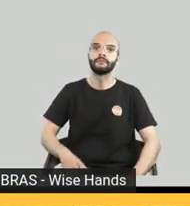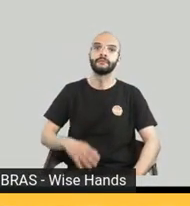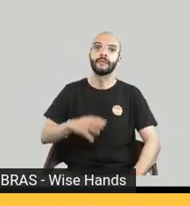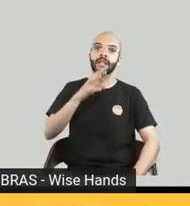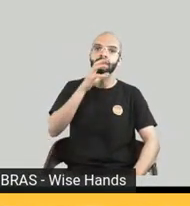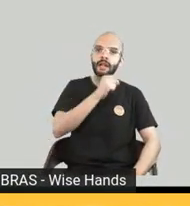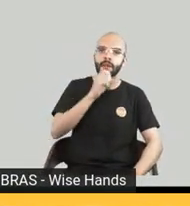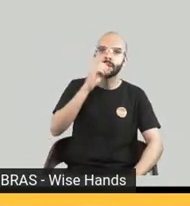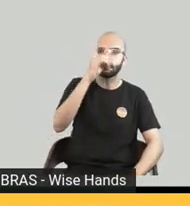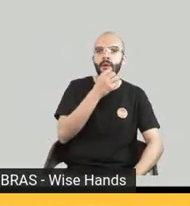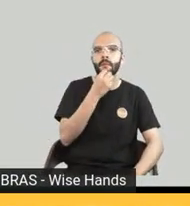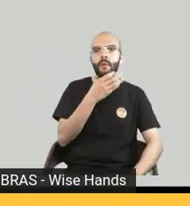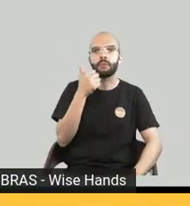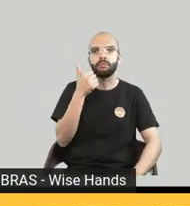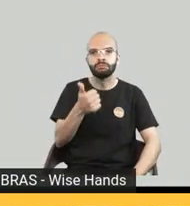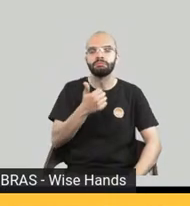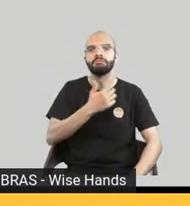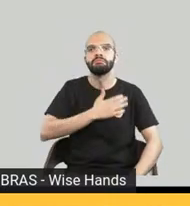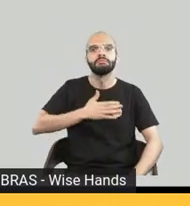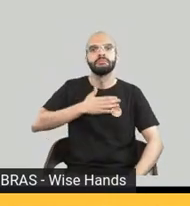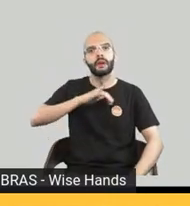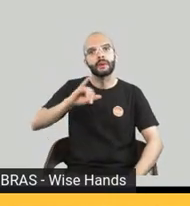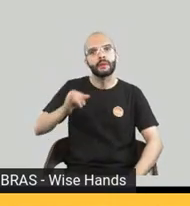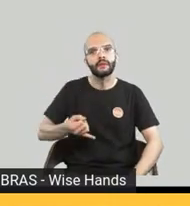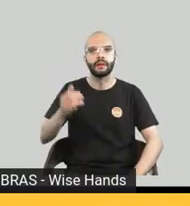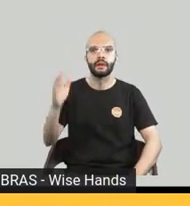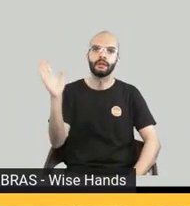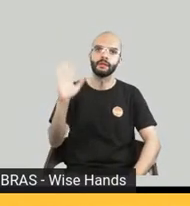para vocês até mais